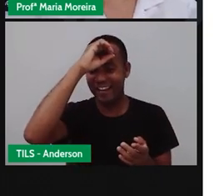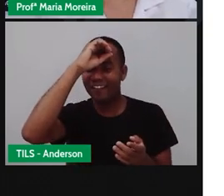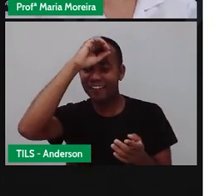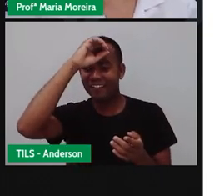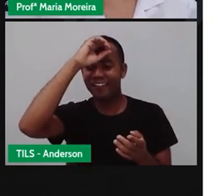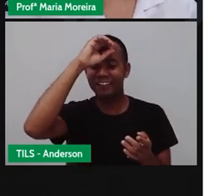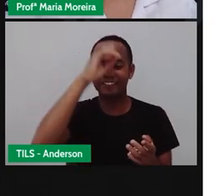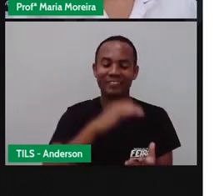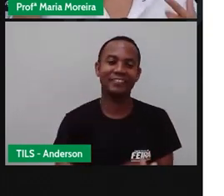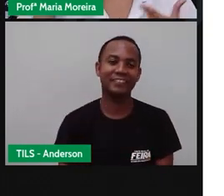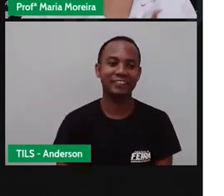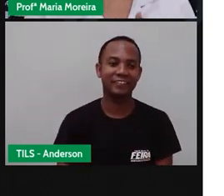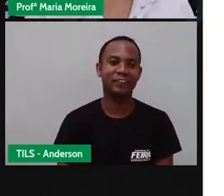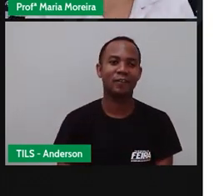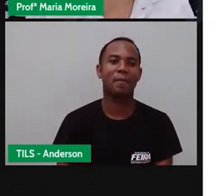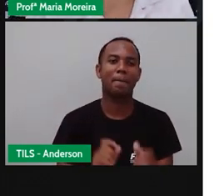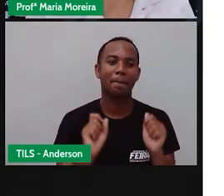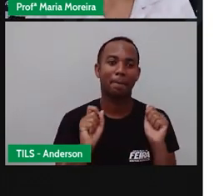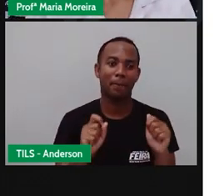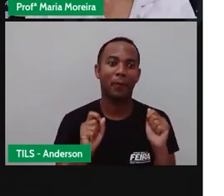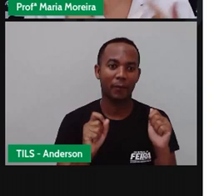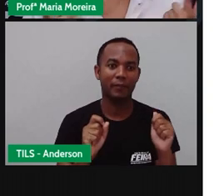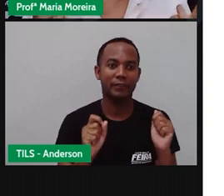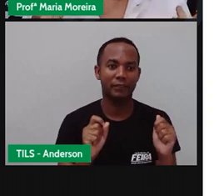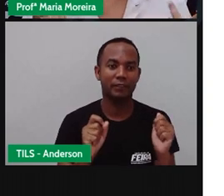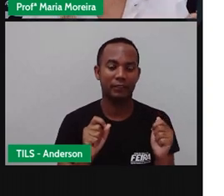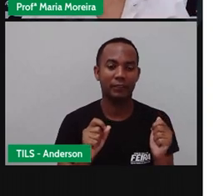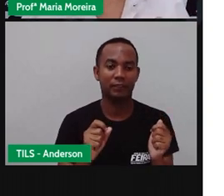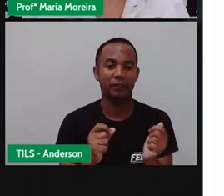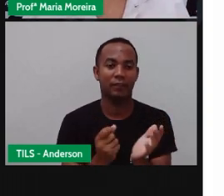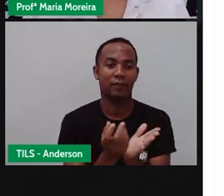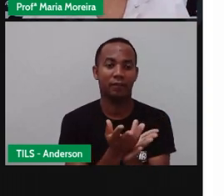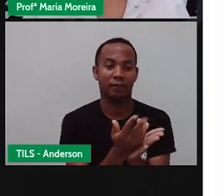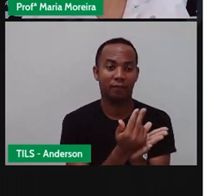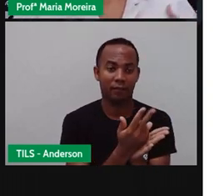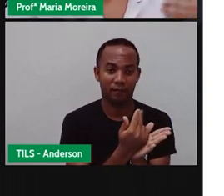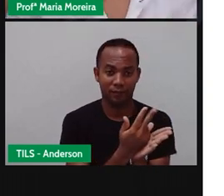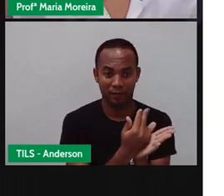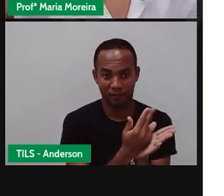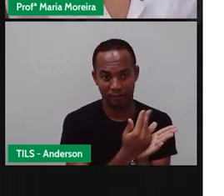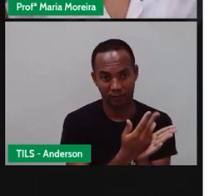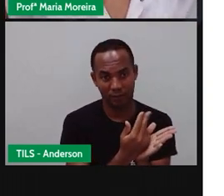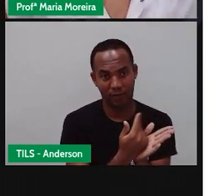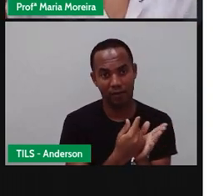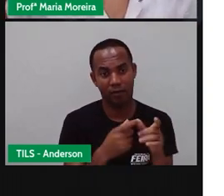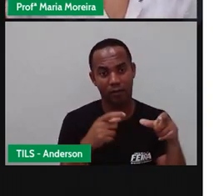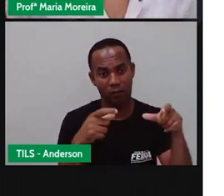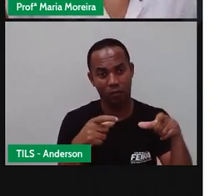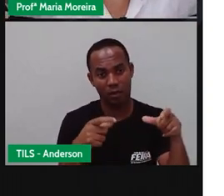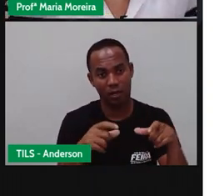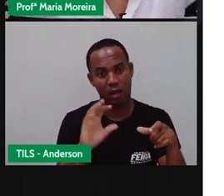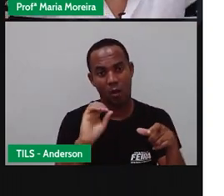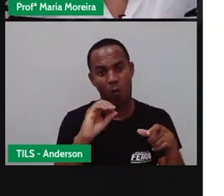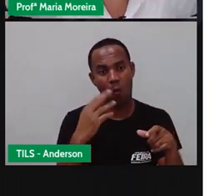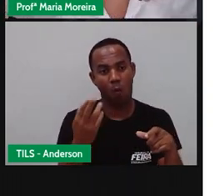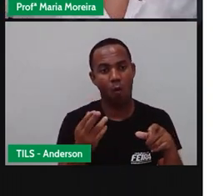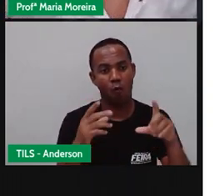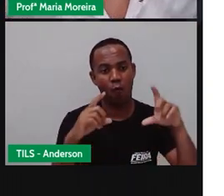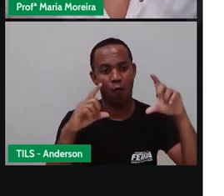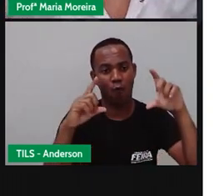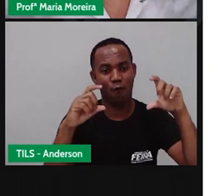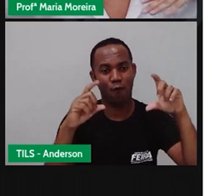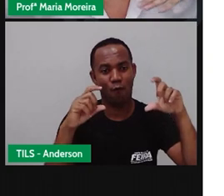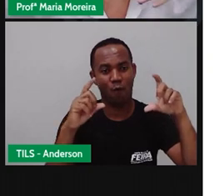Peguei você. A gente pode fazer o quê? Uma planta, que foi o que a Pró falou. A gente pode ter uma foto de satélite, que é uma foto